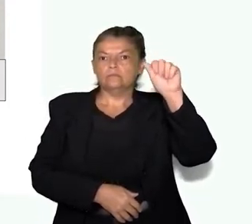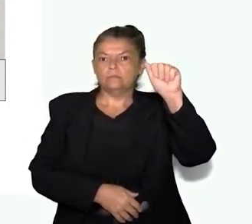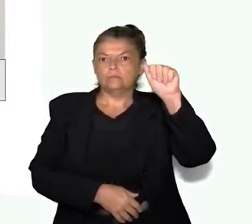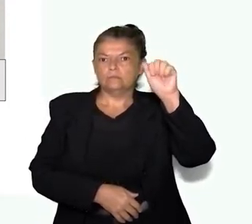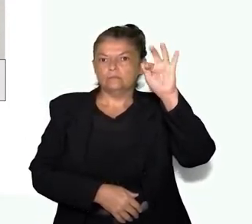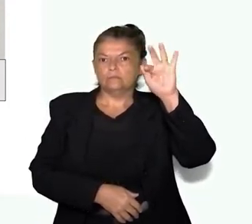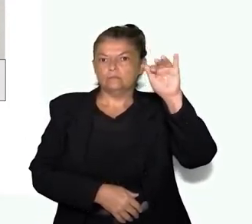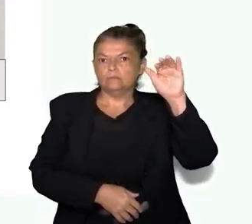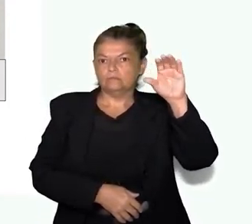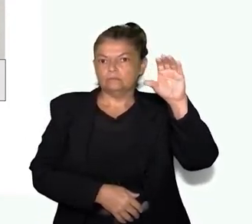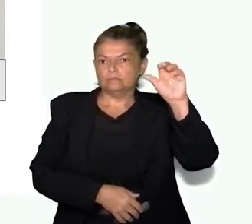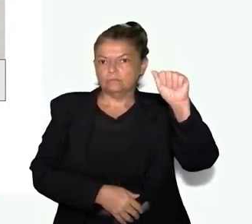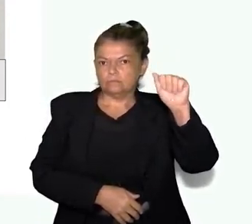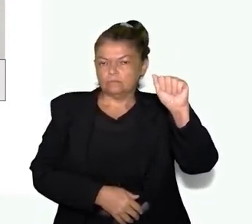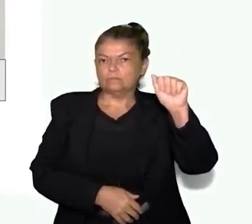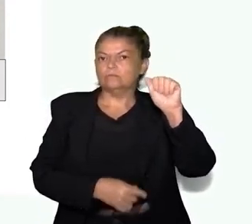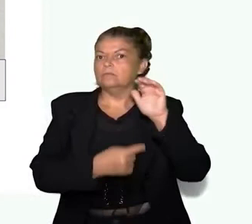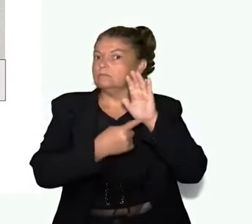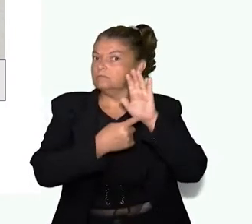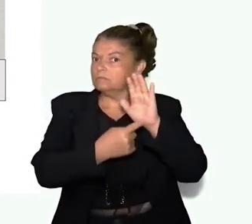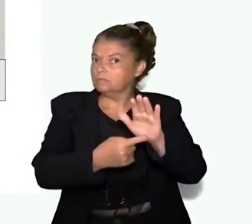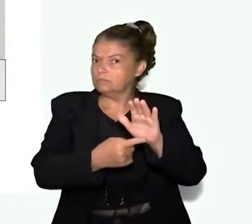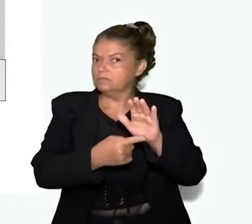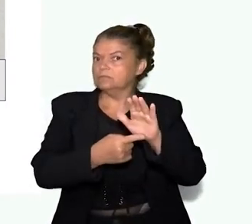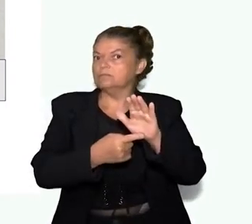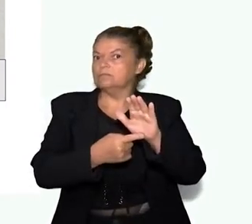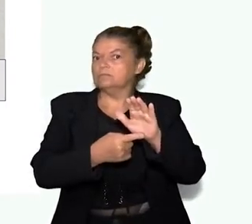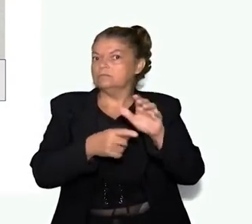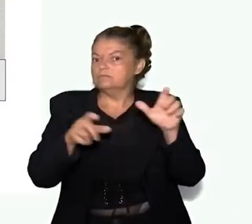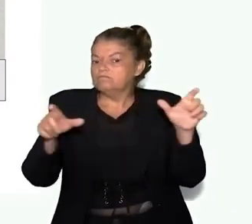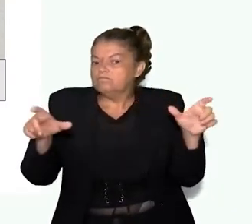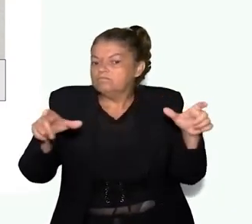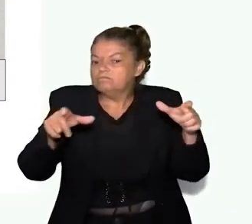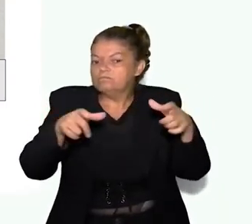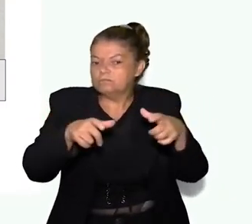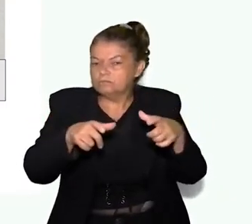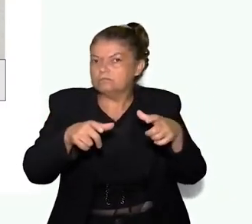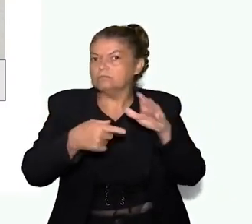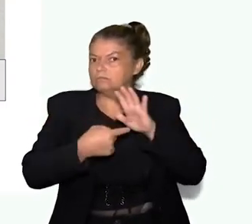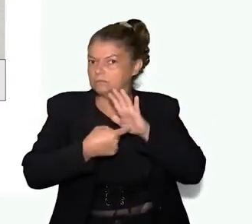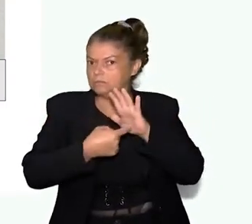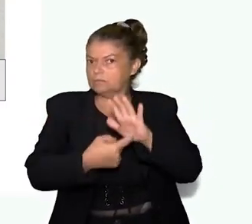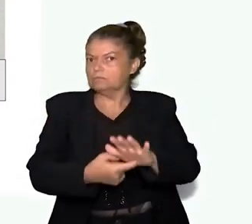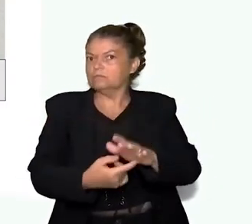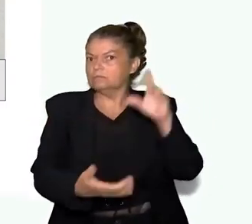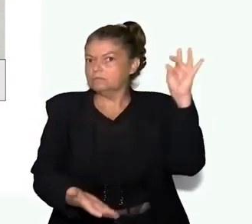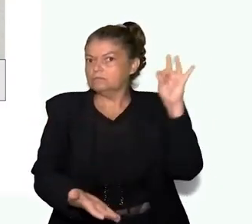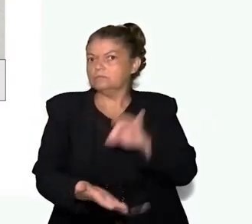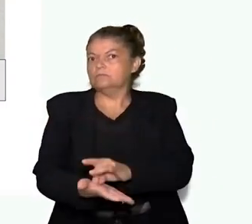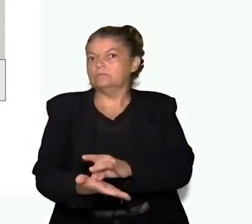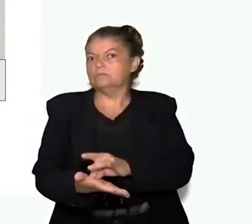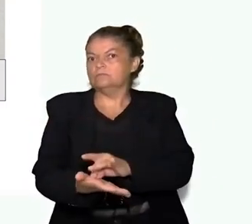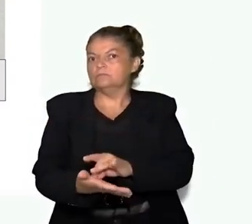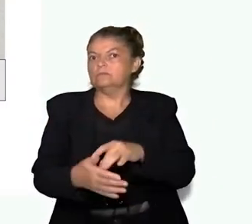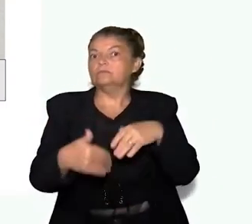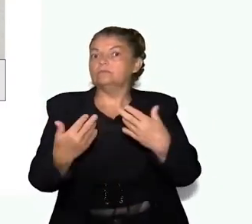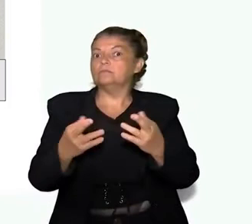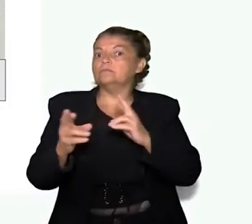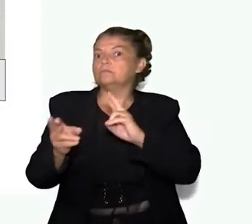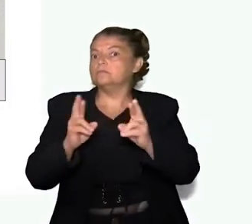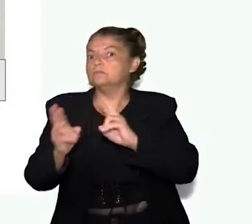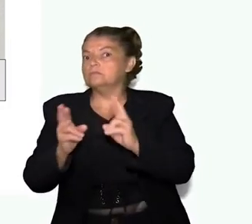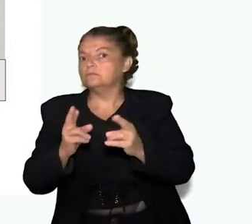do mapa em forma menor, mas que leva para o tamanho real. Vamos ver aqui.